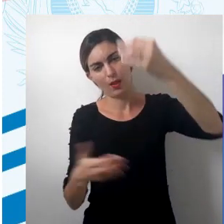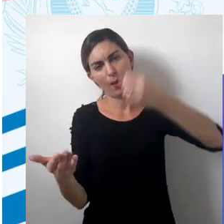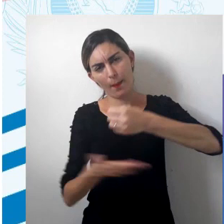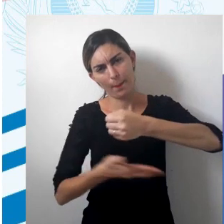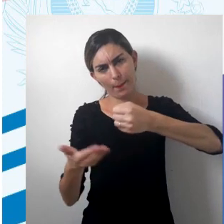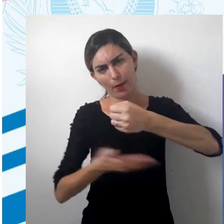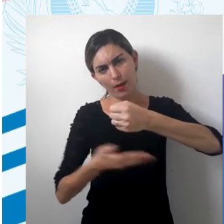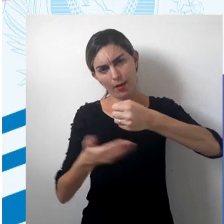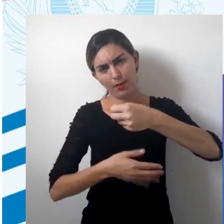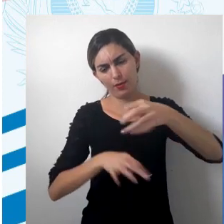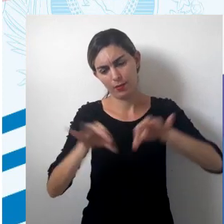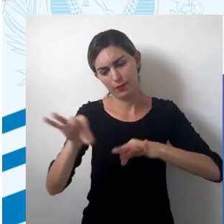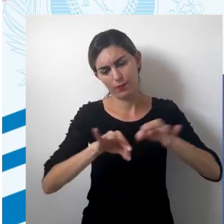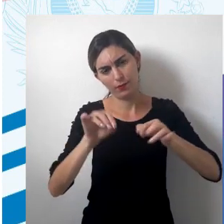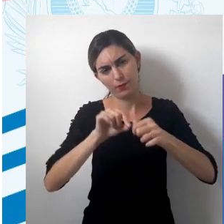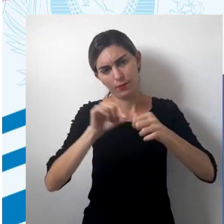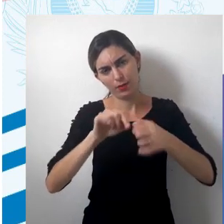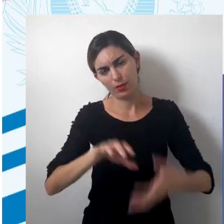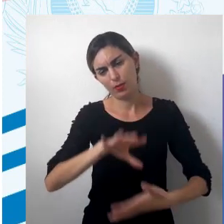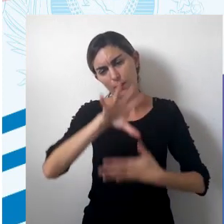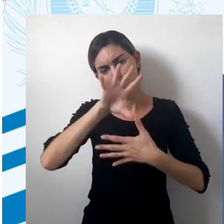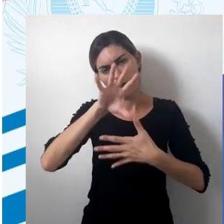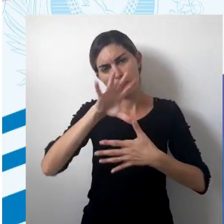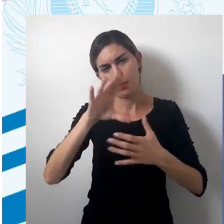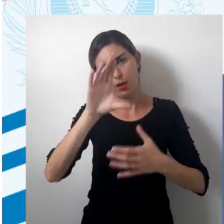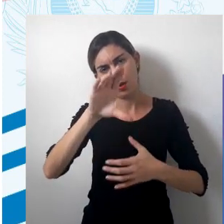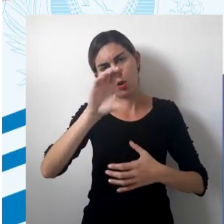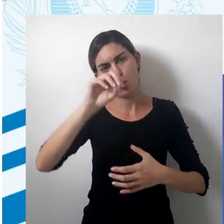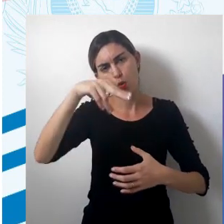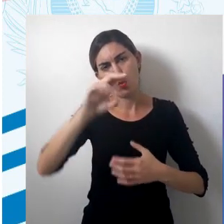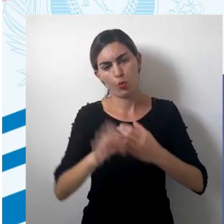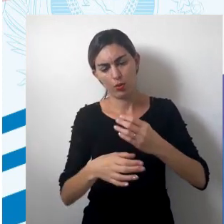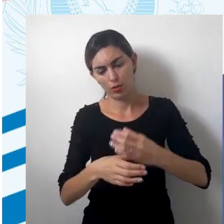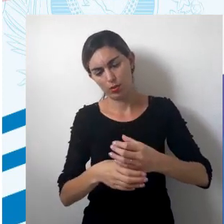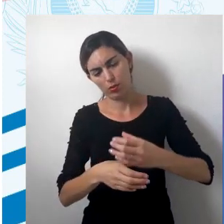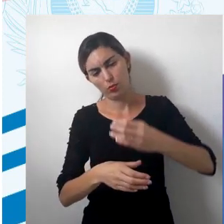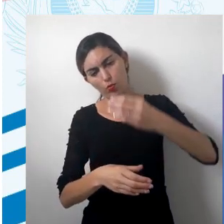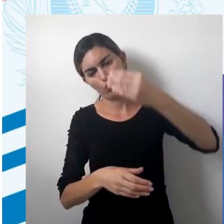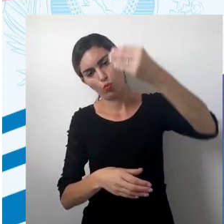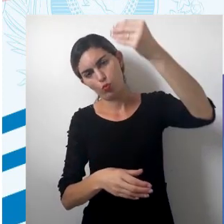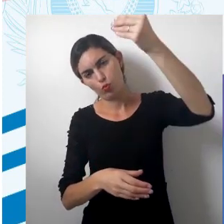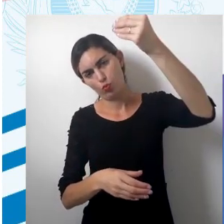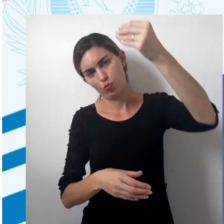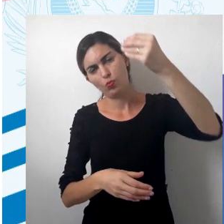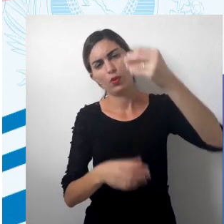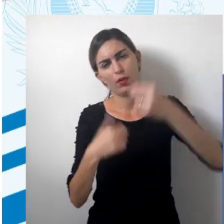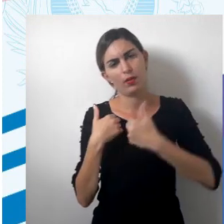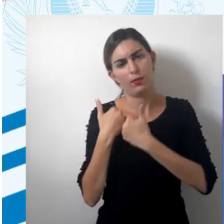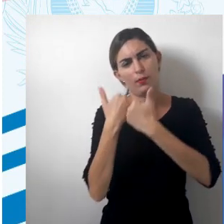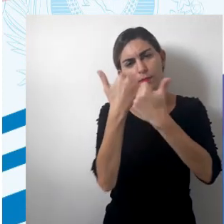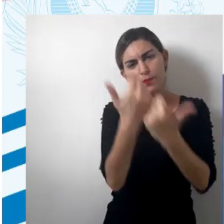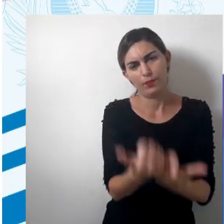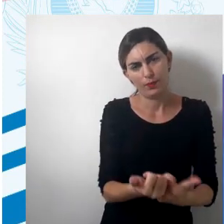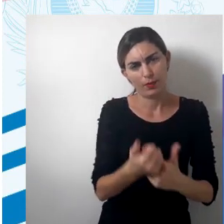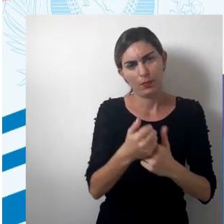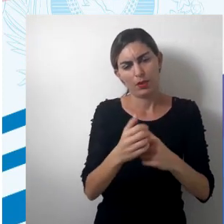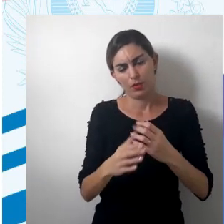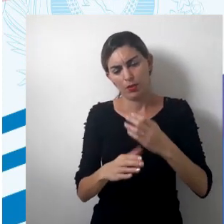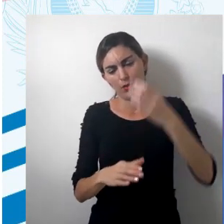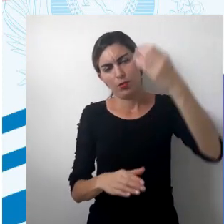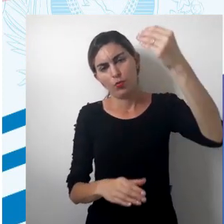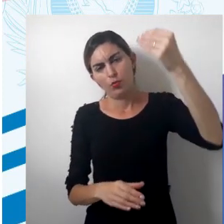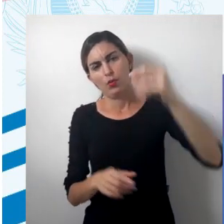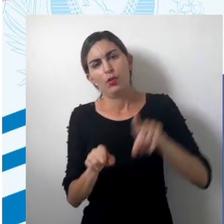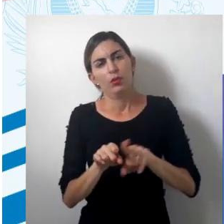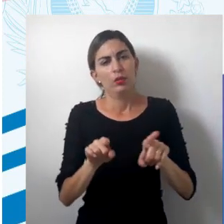é a base para a elaboração desse mapa, é esse cone, não é? Esse cone, ele também tem essa representação em forma